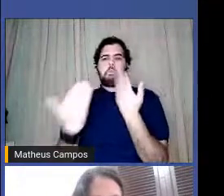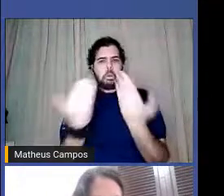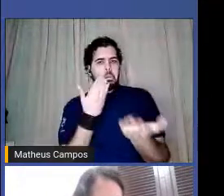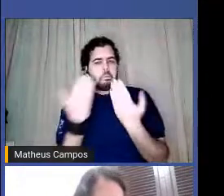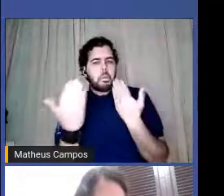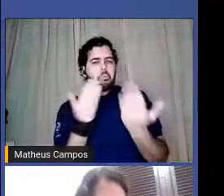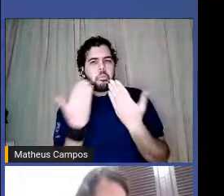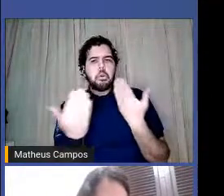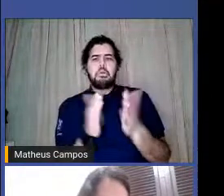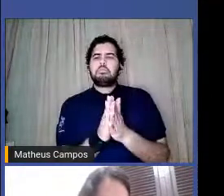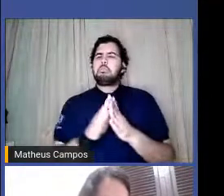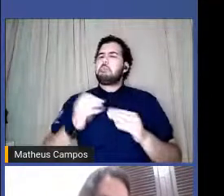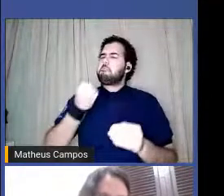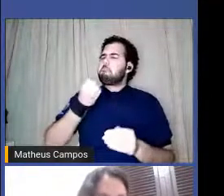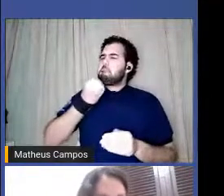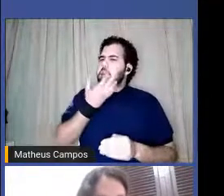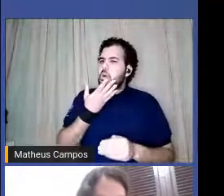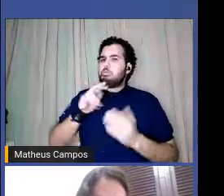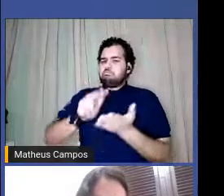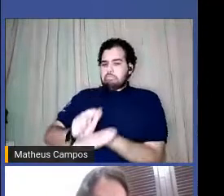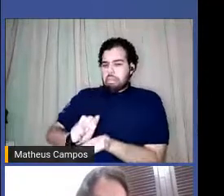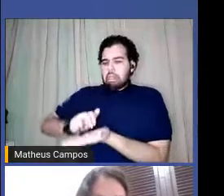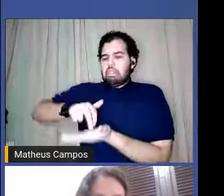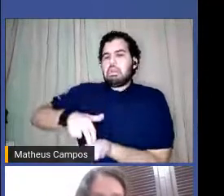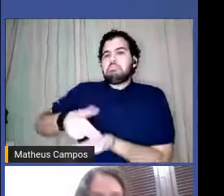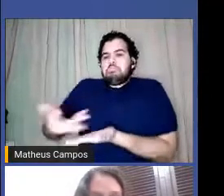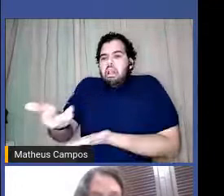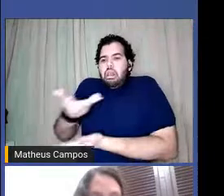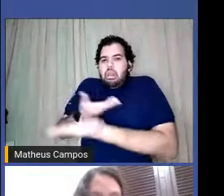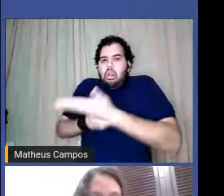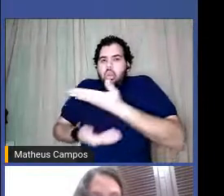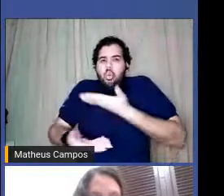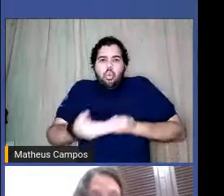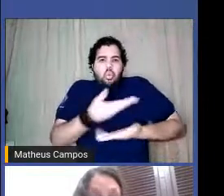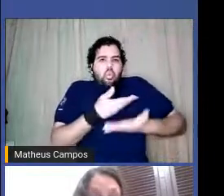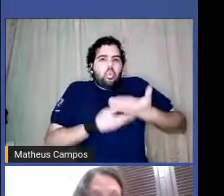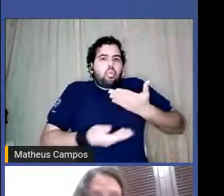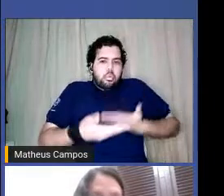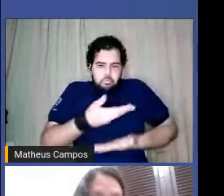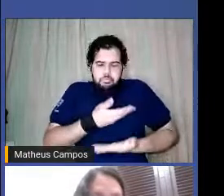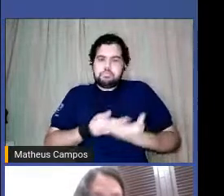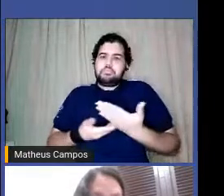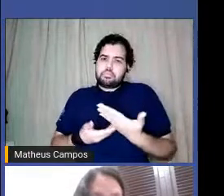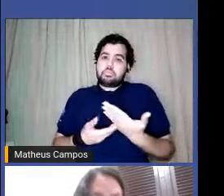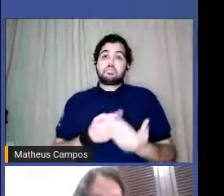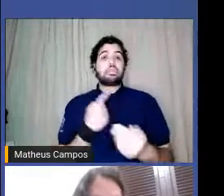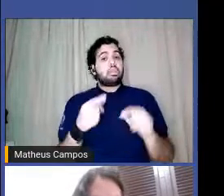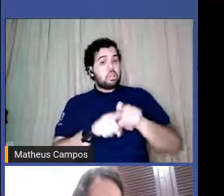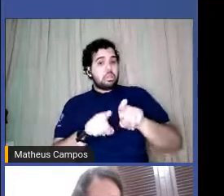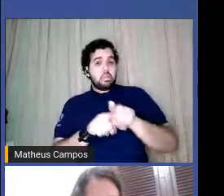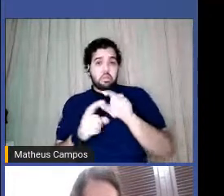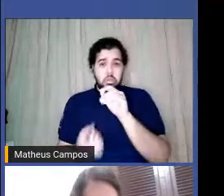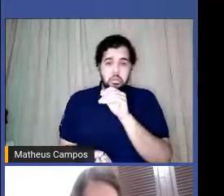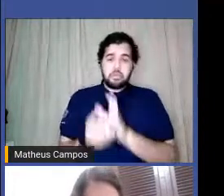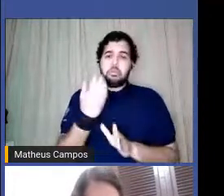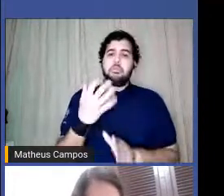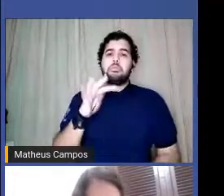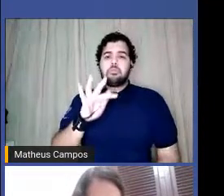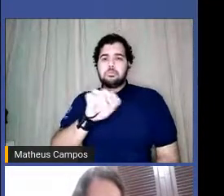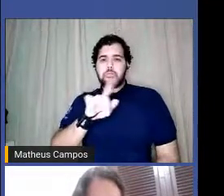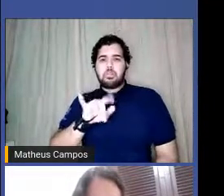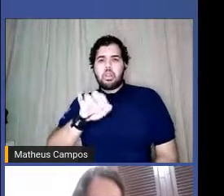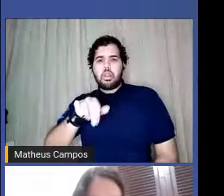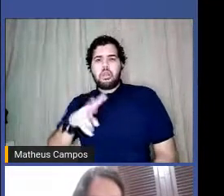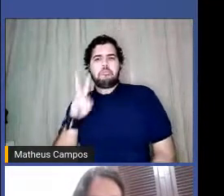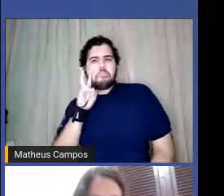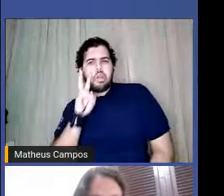momento de fortalecimento, de troca, e aí a gente também produziu fanzines, né, vocês estão vendo